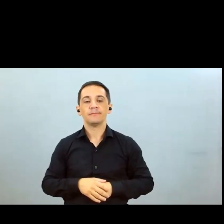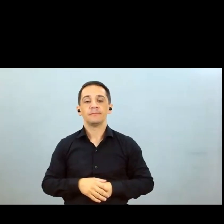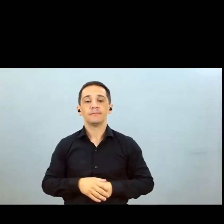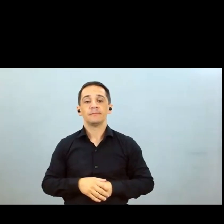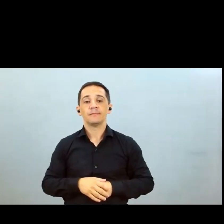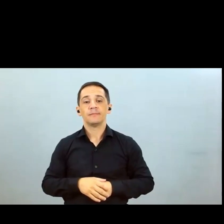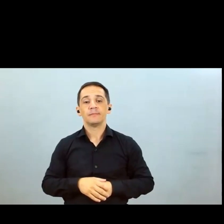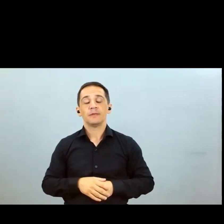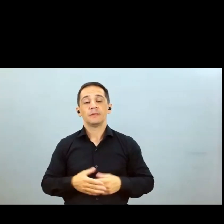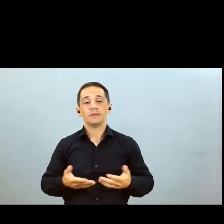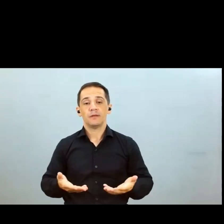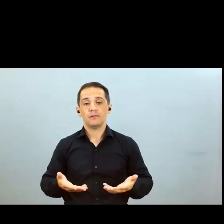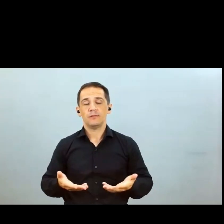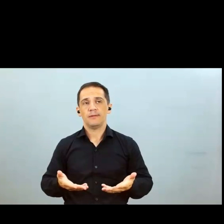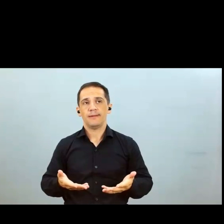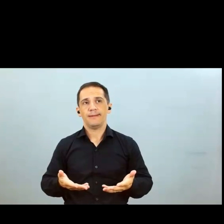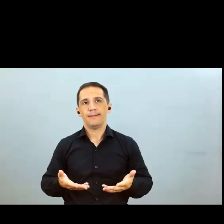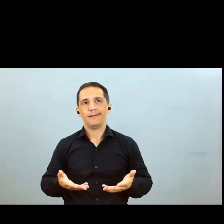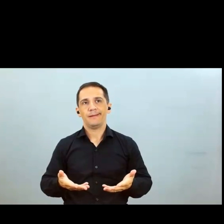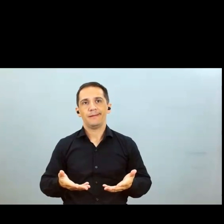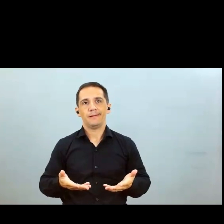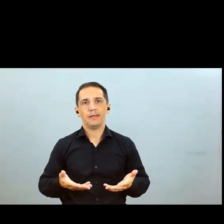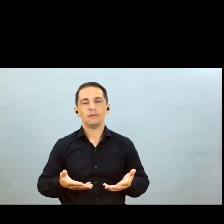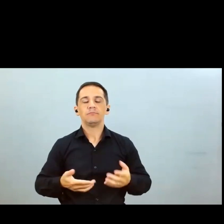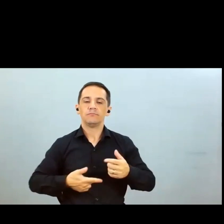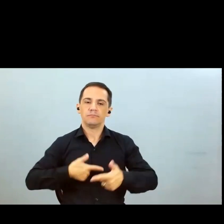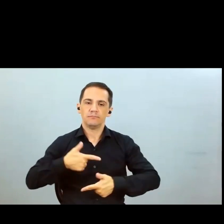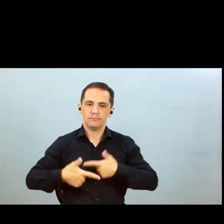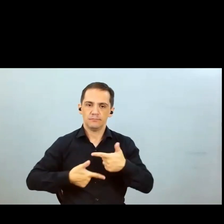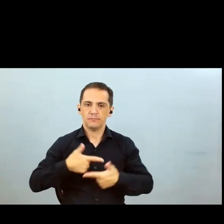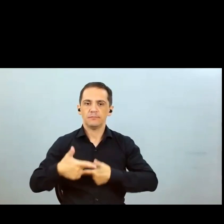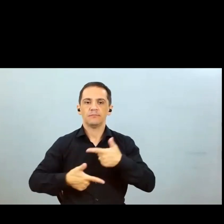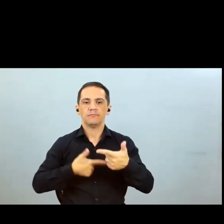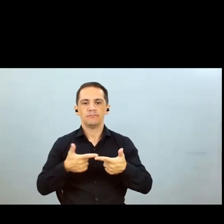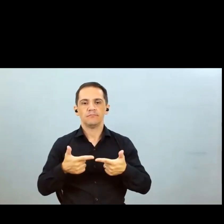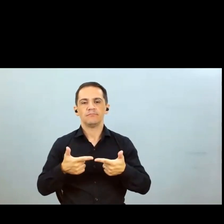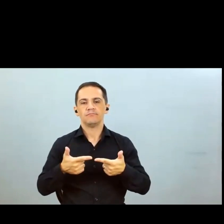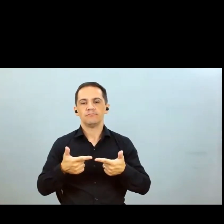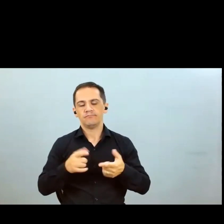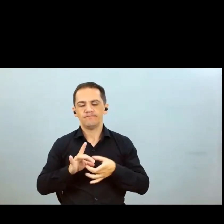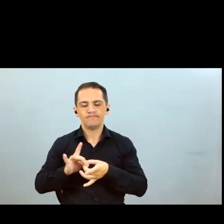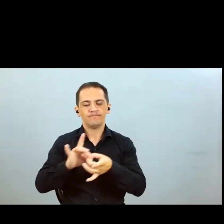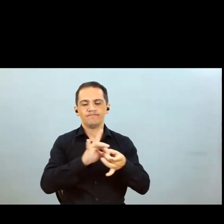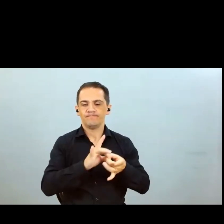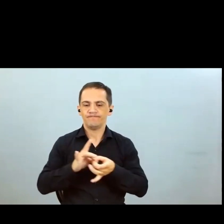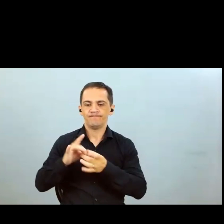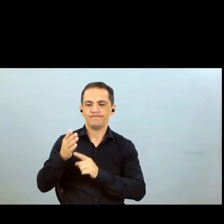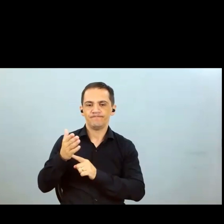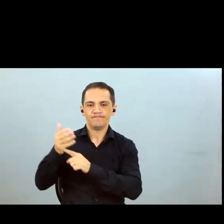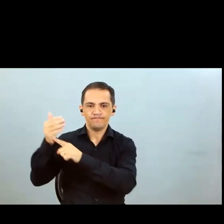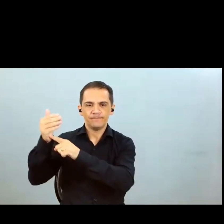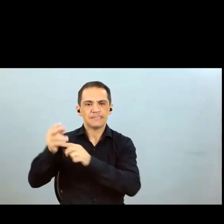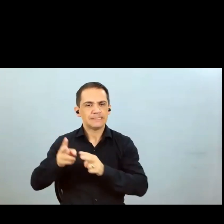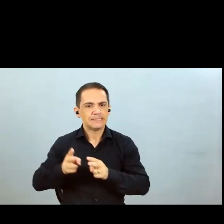sinergia em termos de em termos da operação e sinergia em termos tecnológicos também estar sempre na frente com as novas